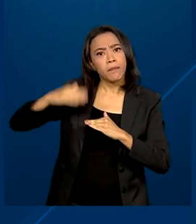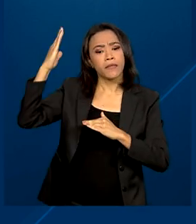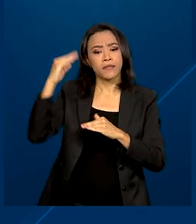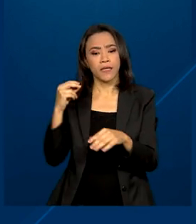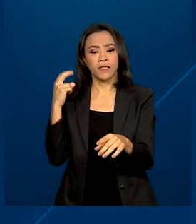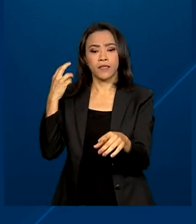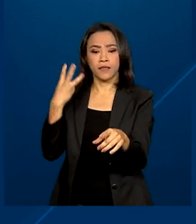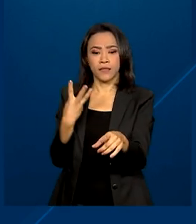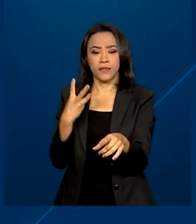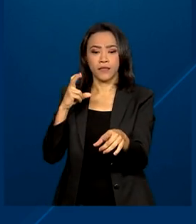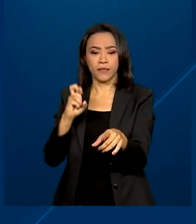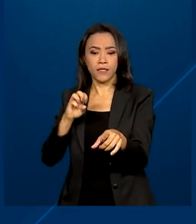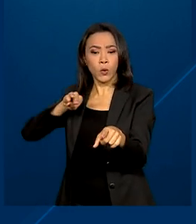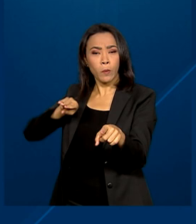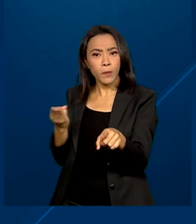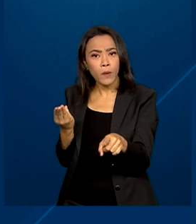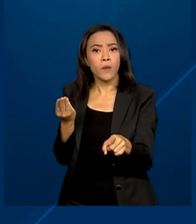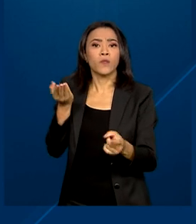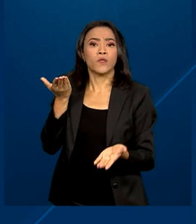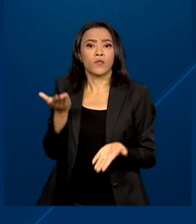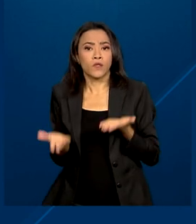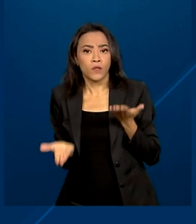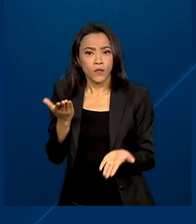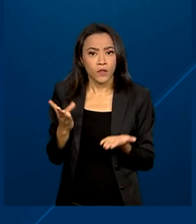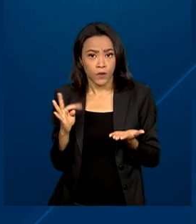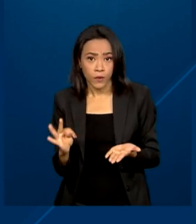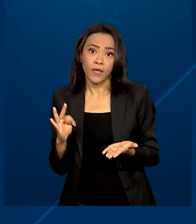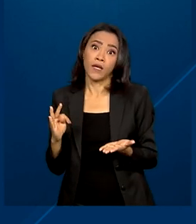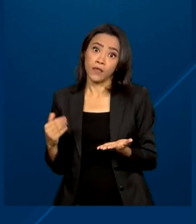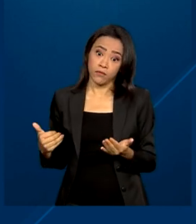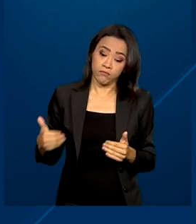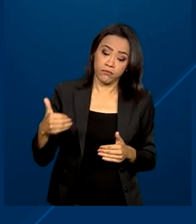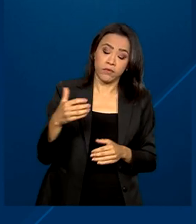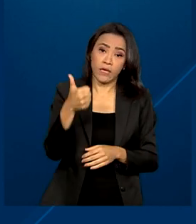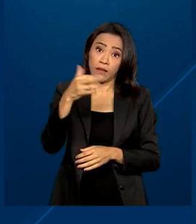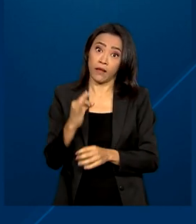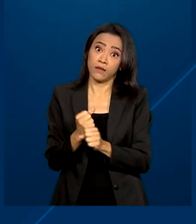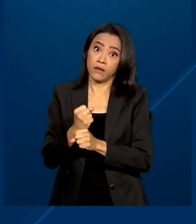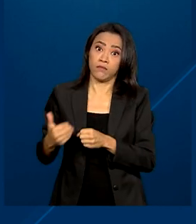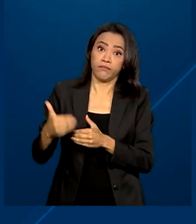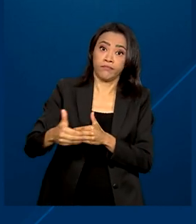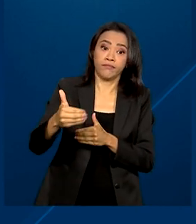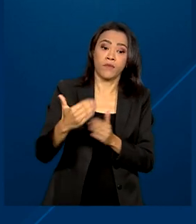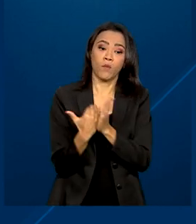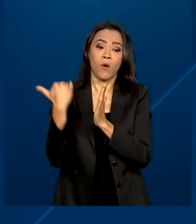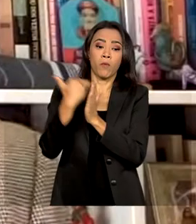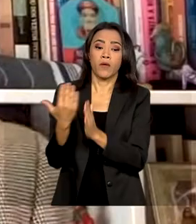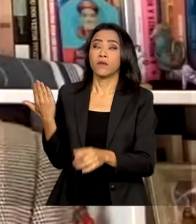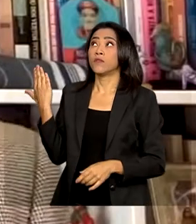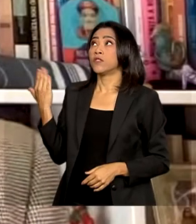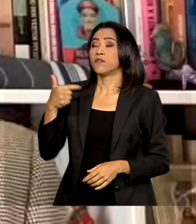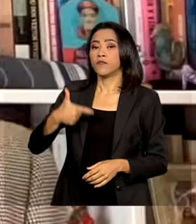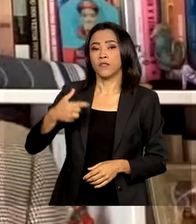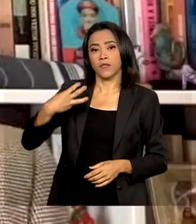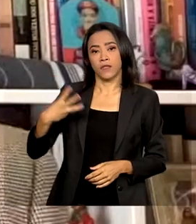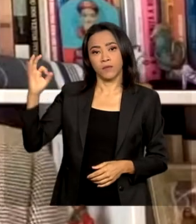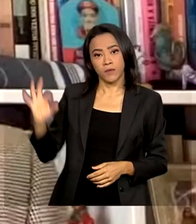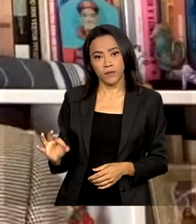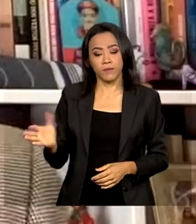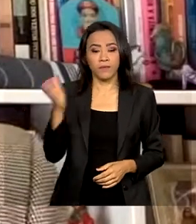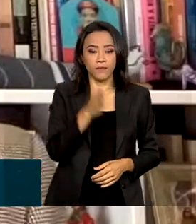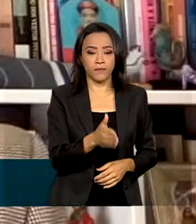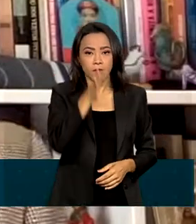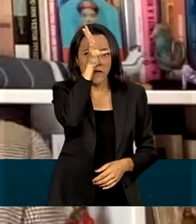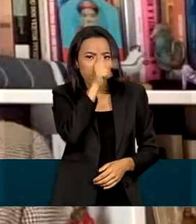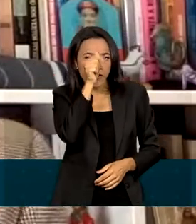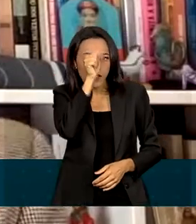35 milhões de toneladas no final da próxima década, um aumento de 23%. Em cada frango negociado no